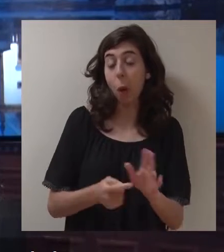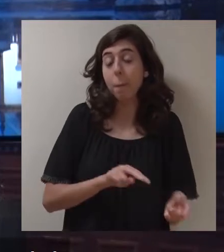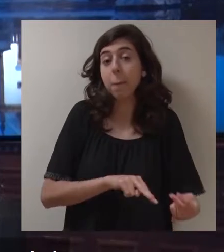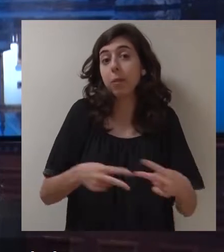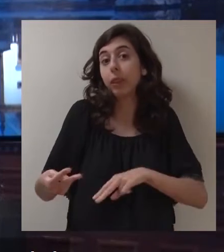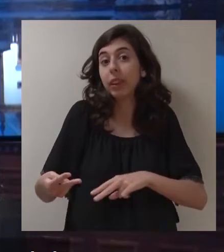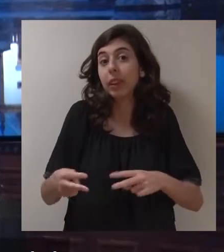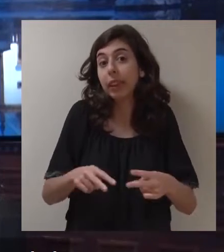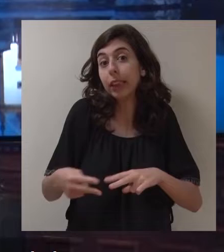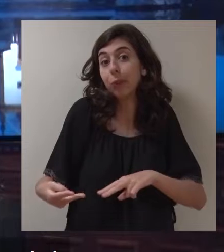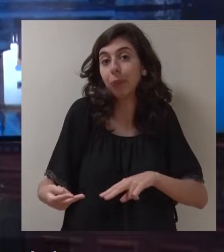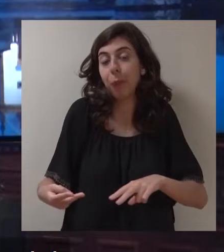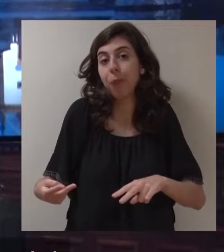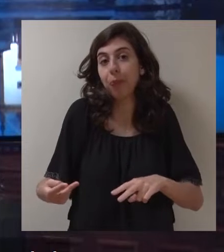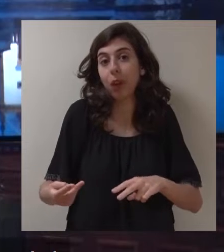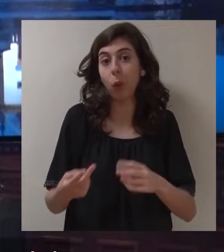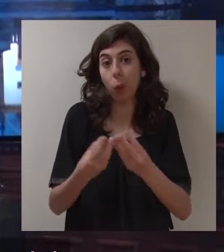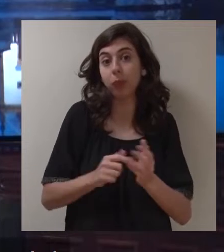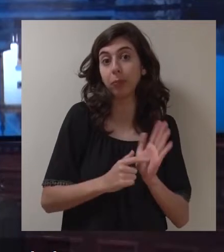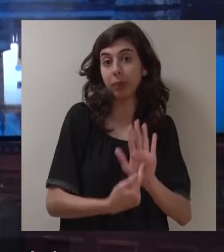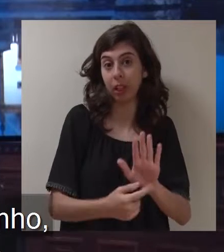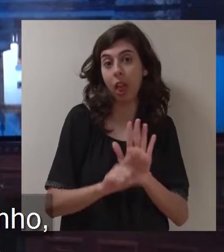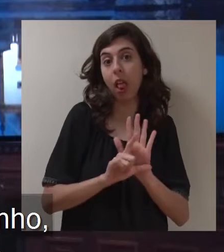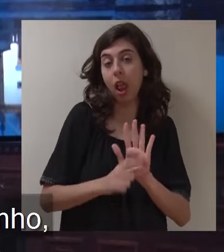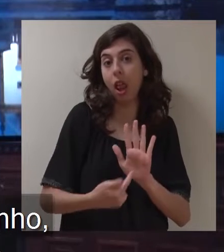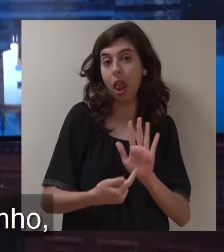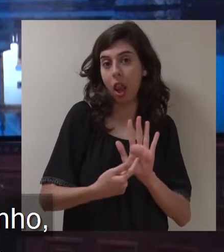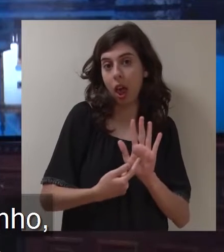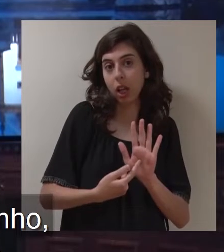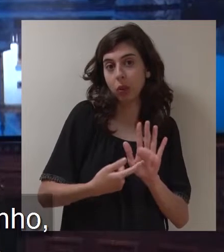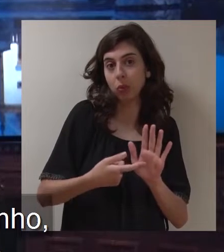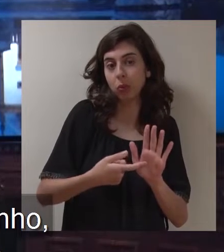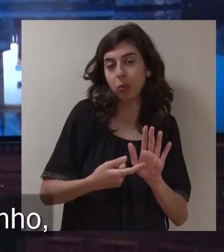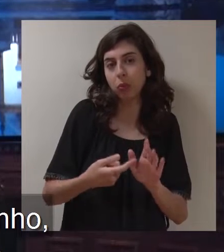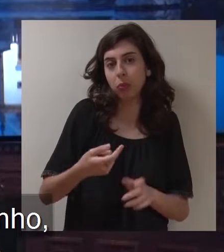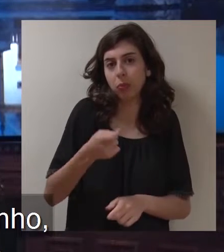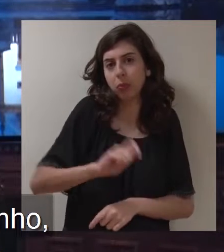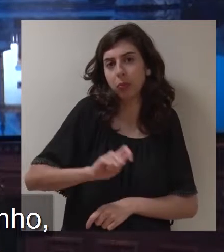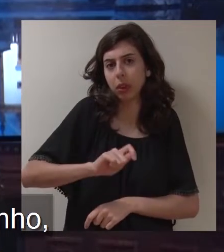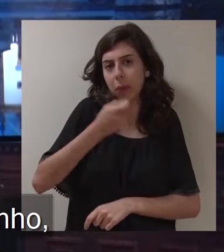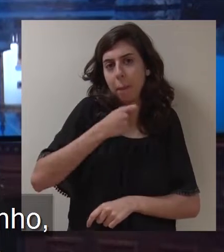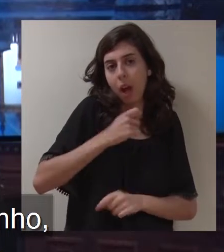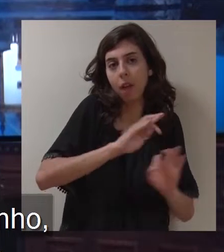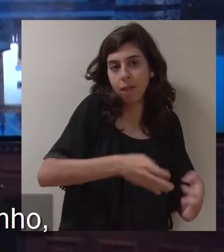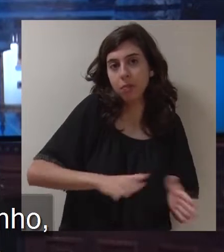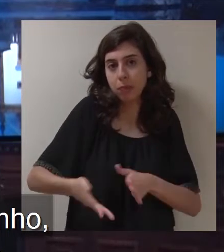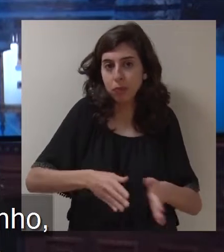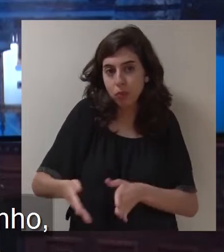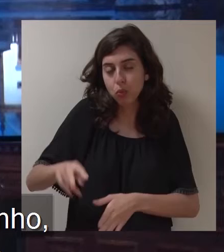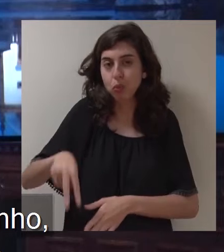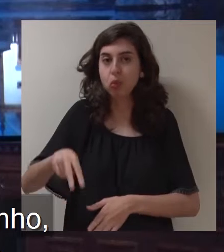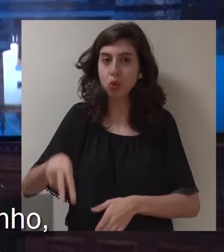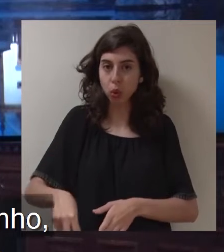O município apresenta, de acordo com a lei, durante o mês de final de maio e mês de junho,